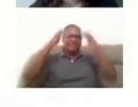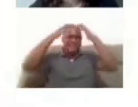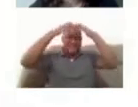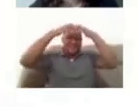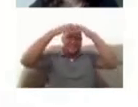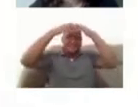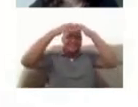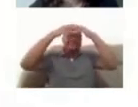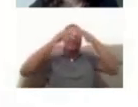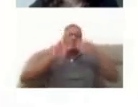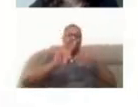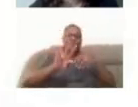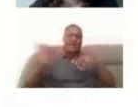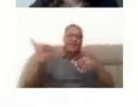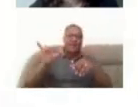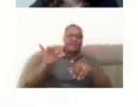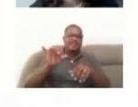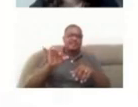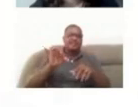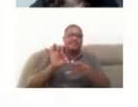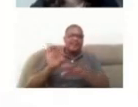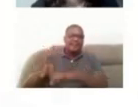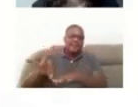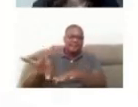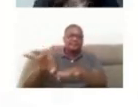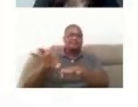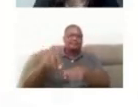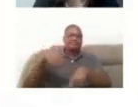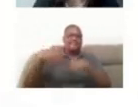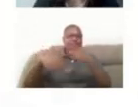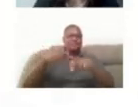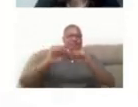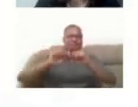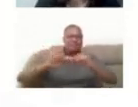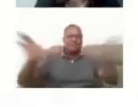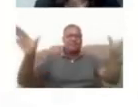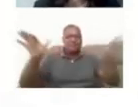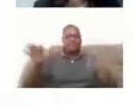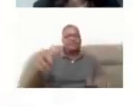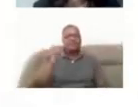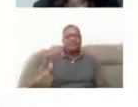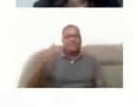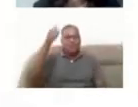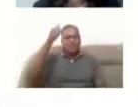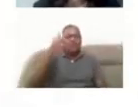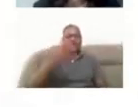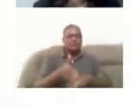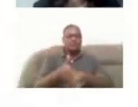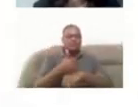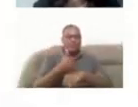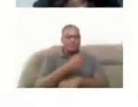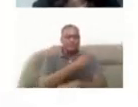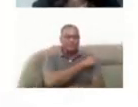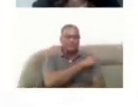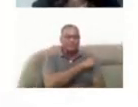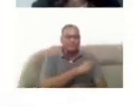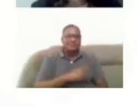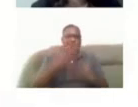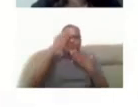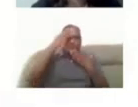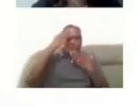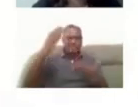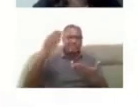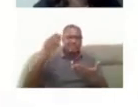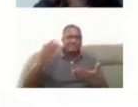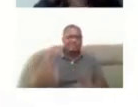por aí que vão propagar para a gente ter uma sensibilidade de fato para os nossos estudantes. Muito obrigada.